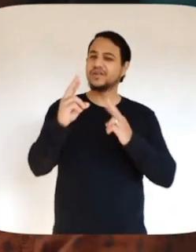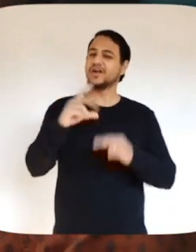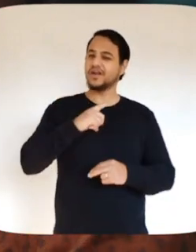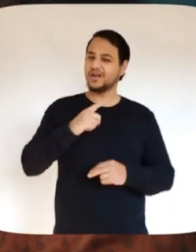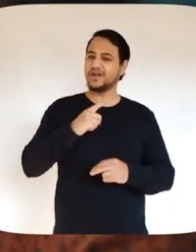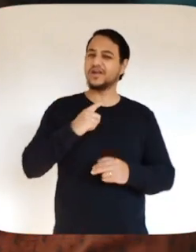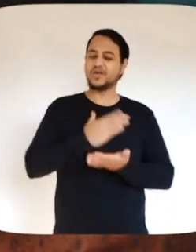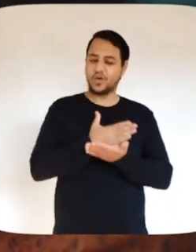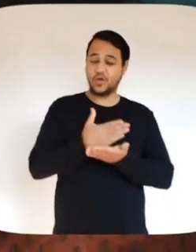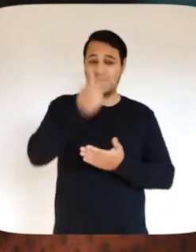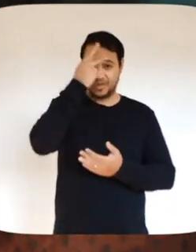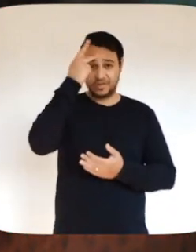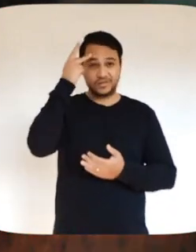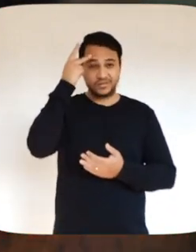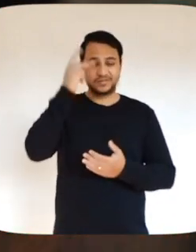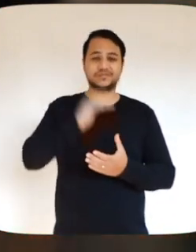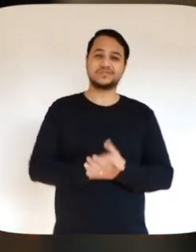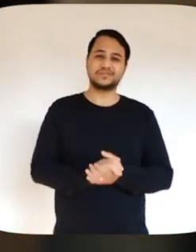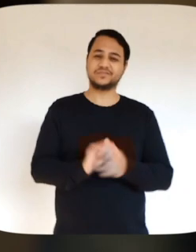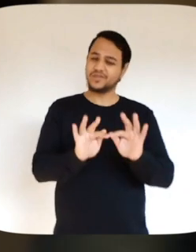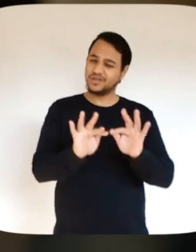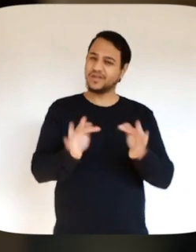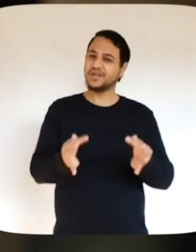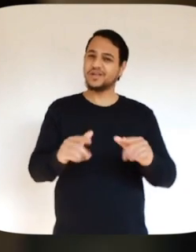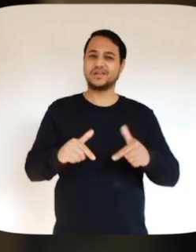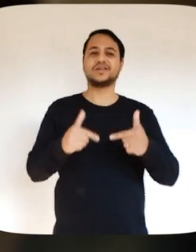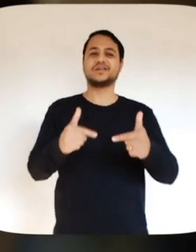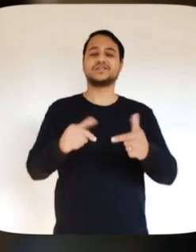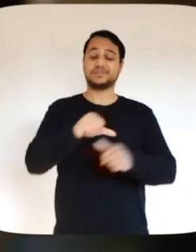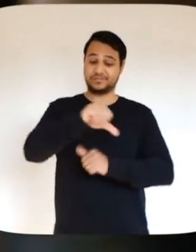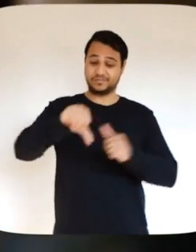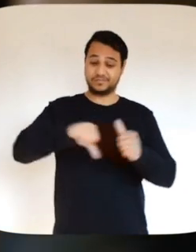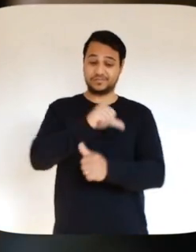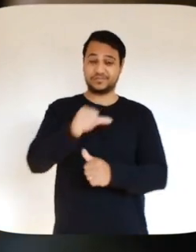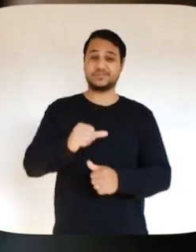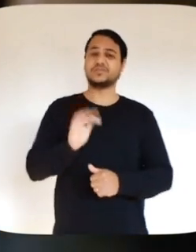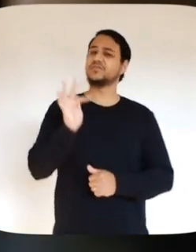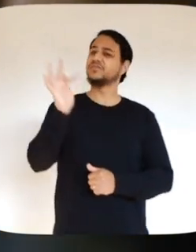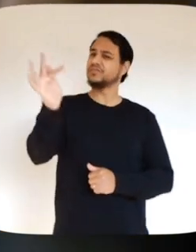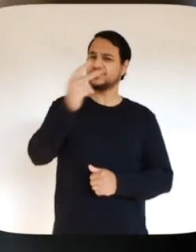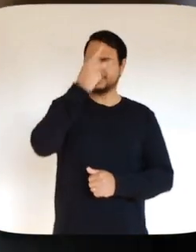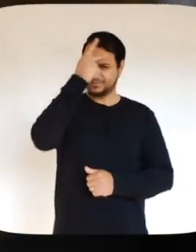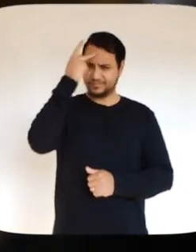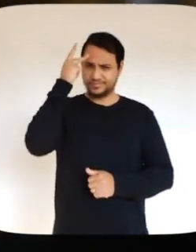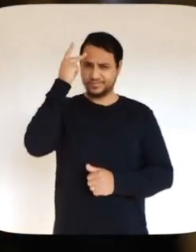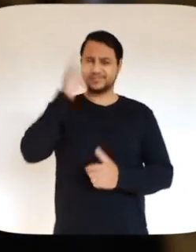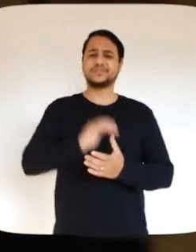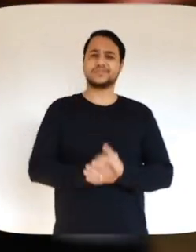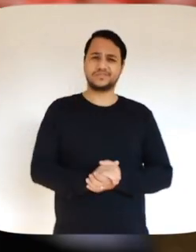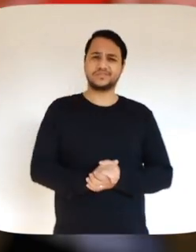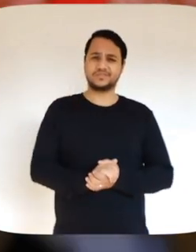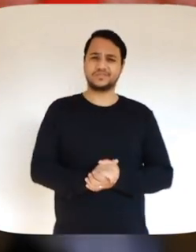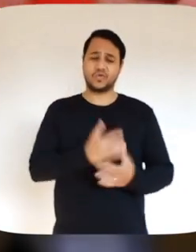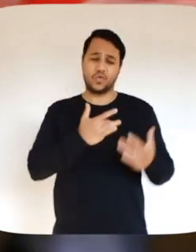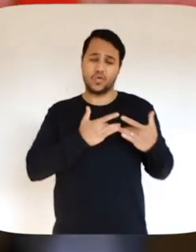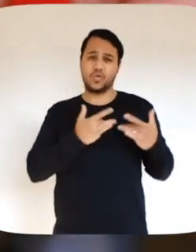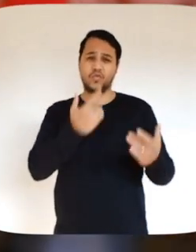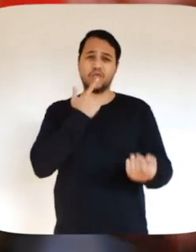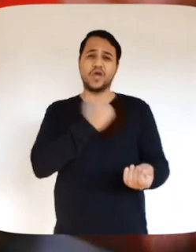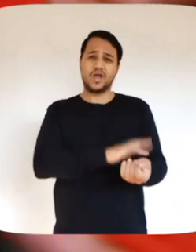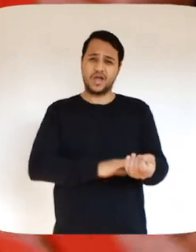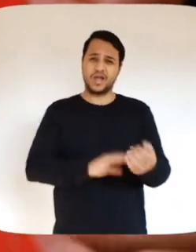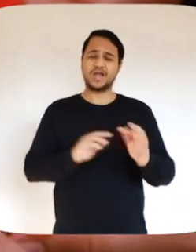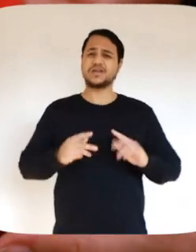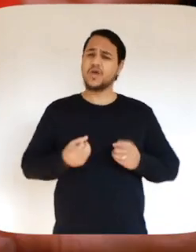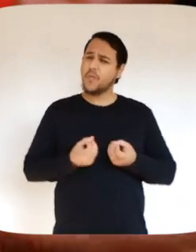esperança de um recomeço para alguém. Um simples gesto pode mudar o destino de muitas pessoas. Doar sangue é uma